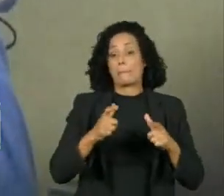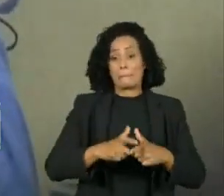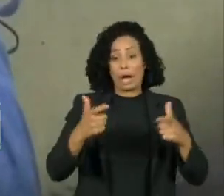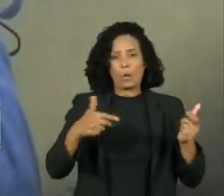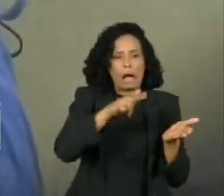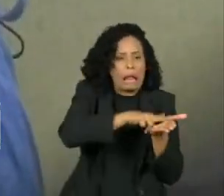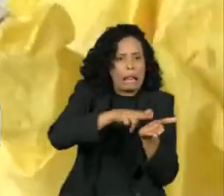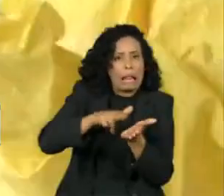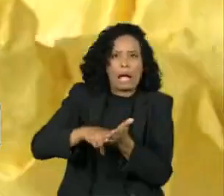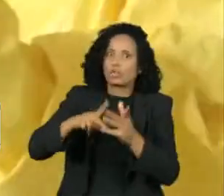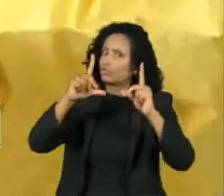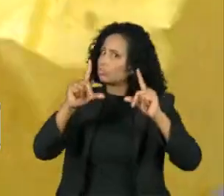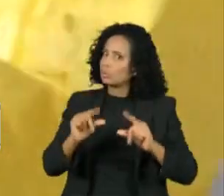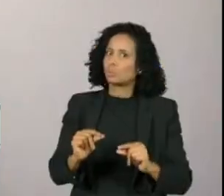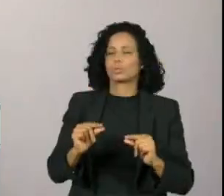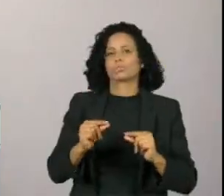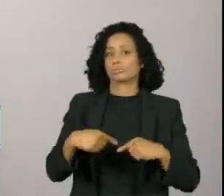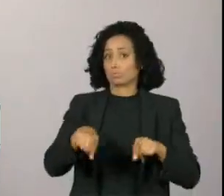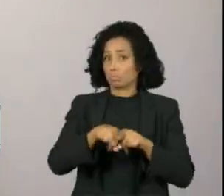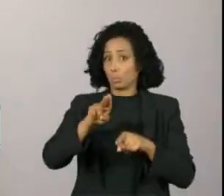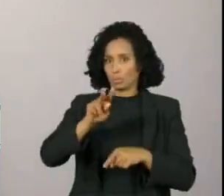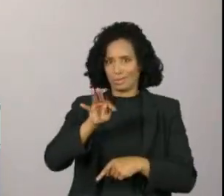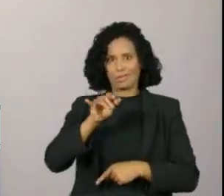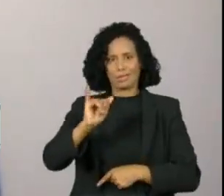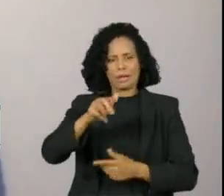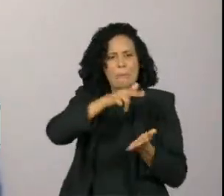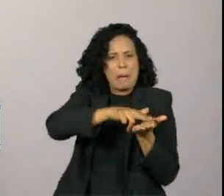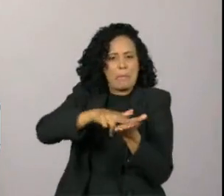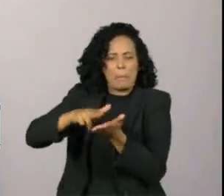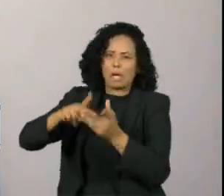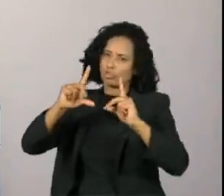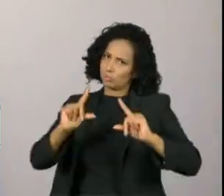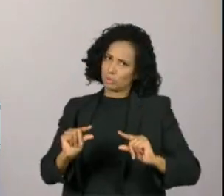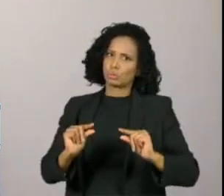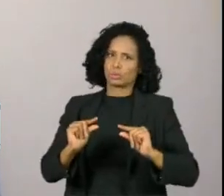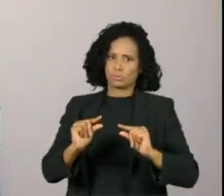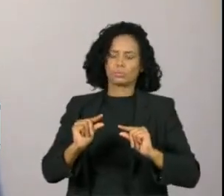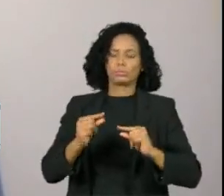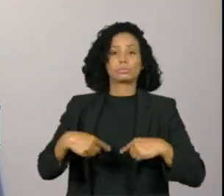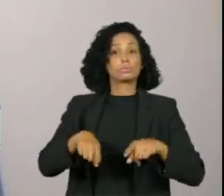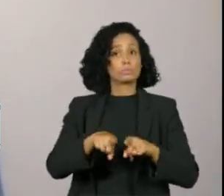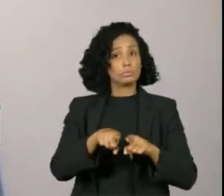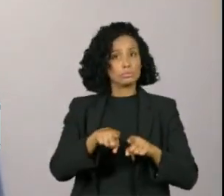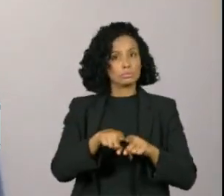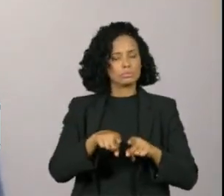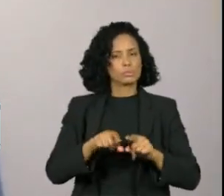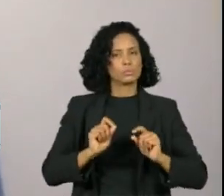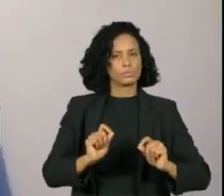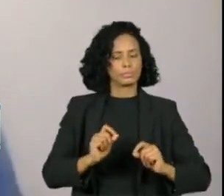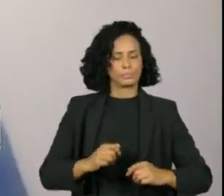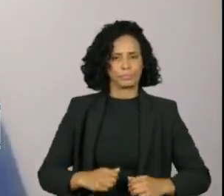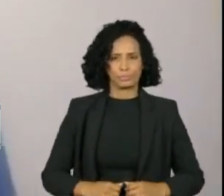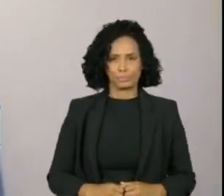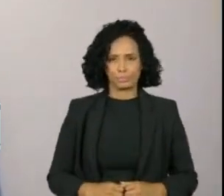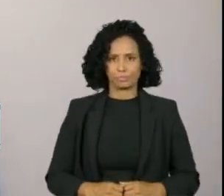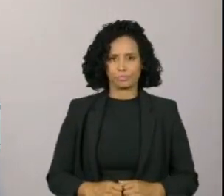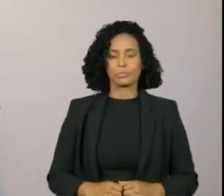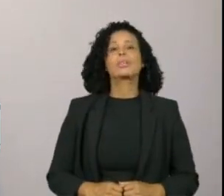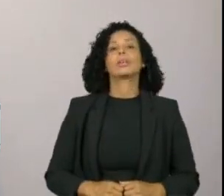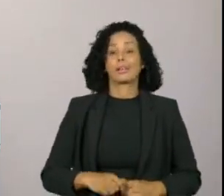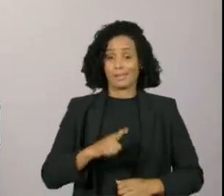inclusive nas UTIs. Todo atraso, seja por incompetência